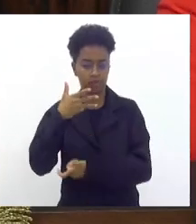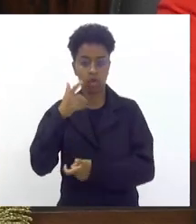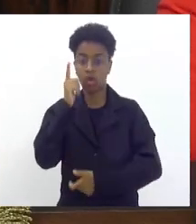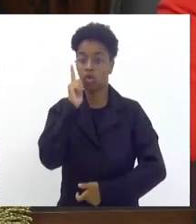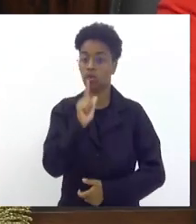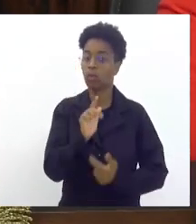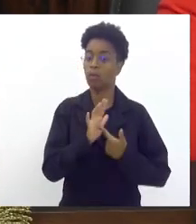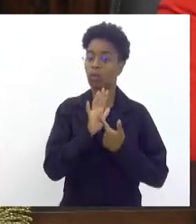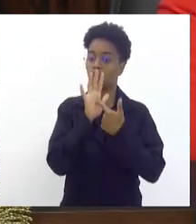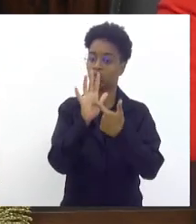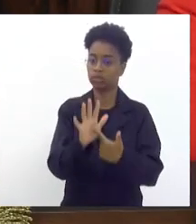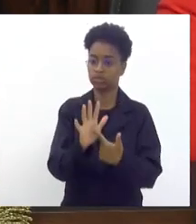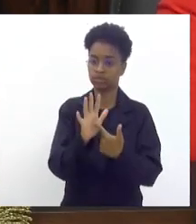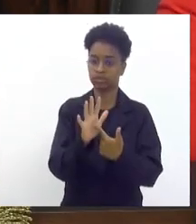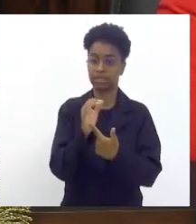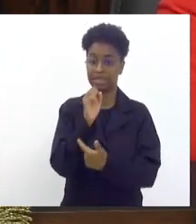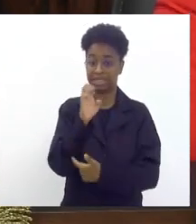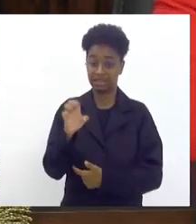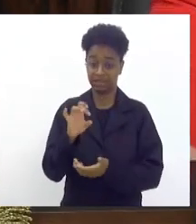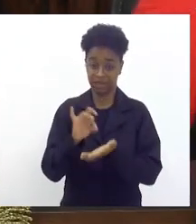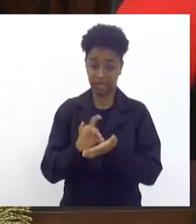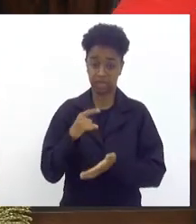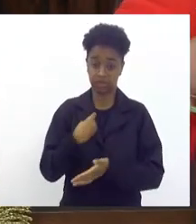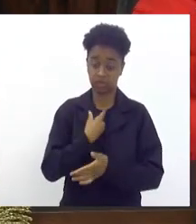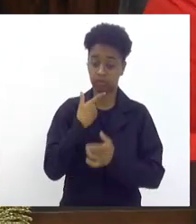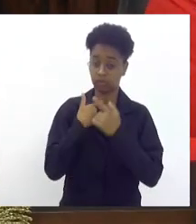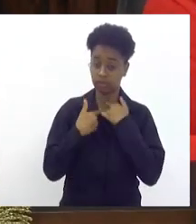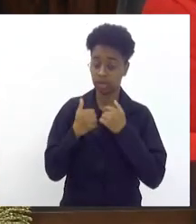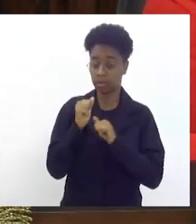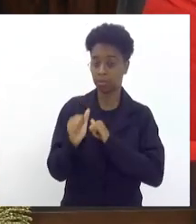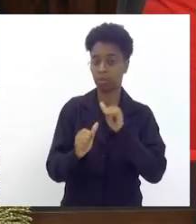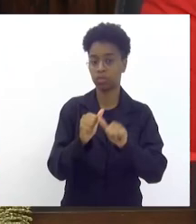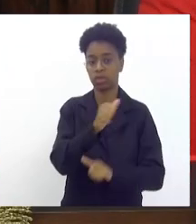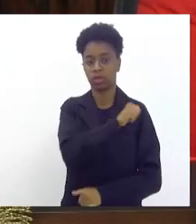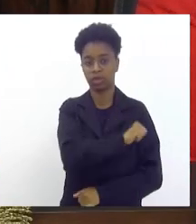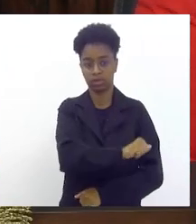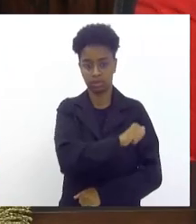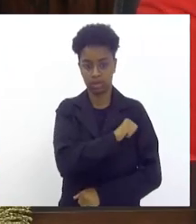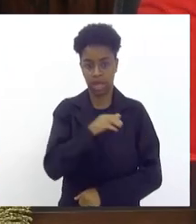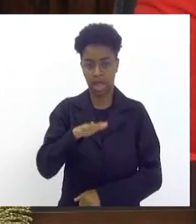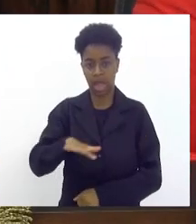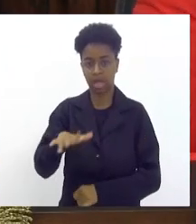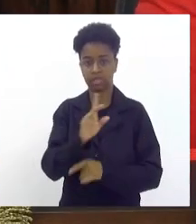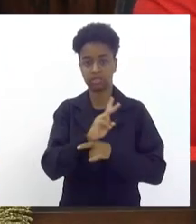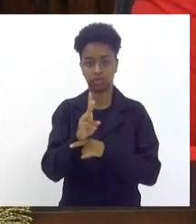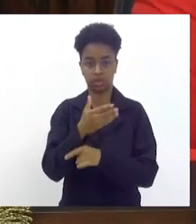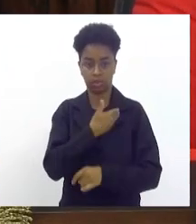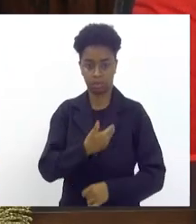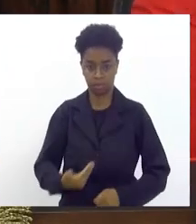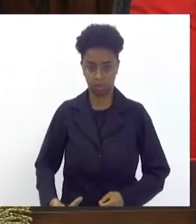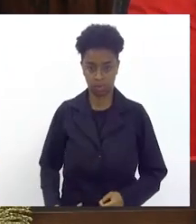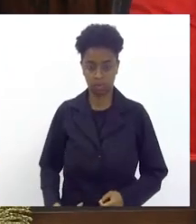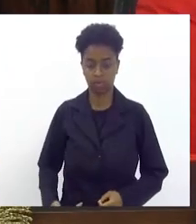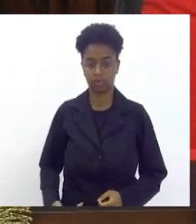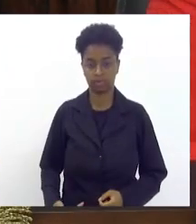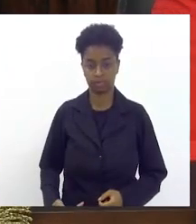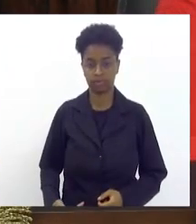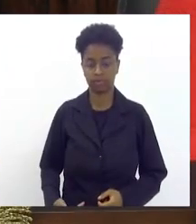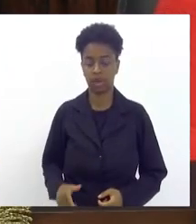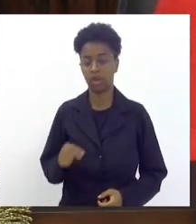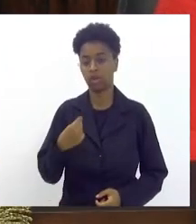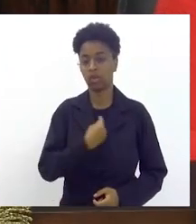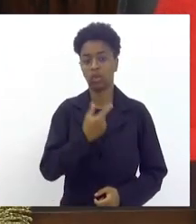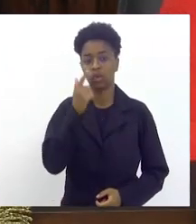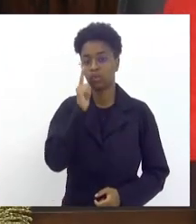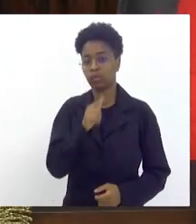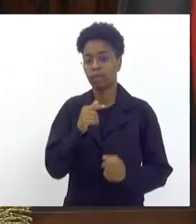demonstrar que se nós queremos transformar o estado do Rio de Janeiro na área da segurança pública além de melhorar